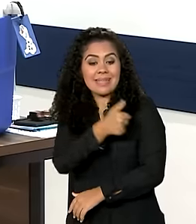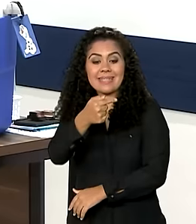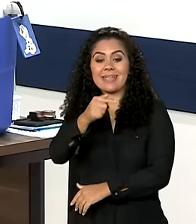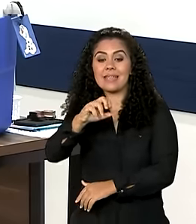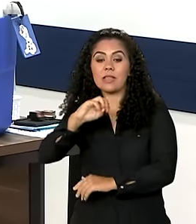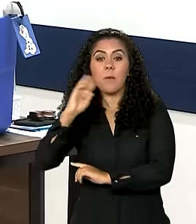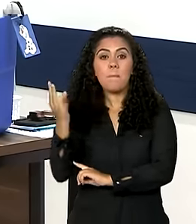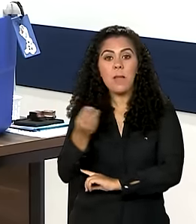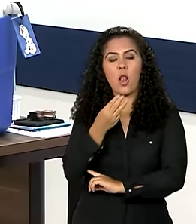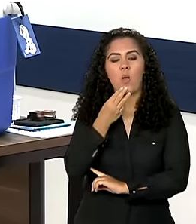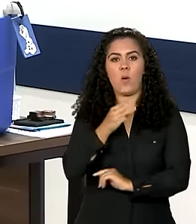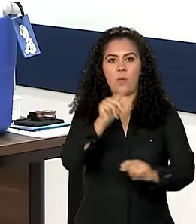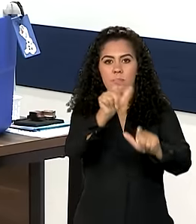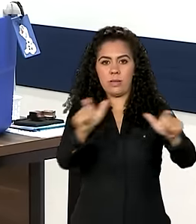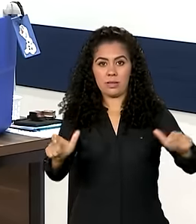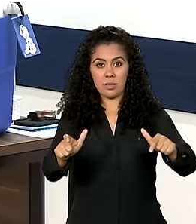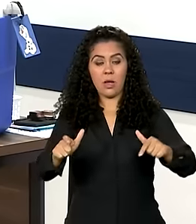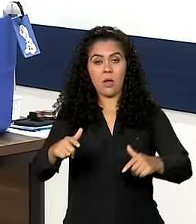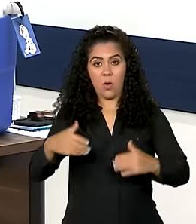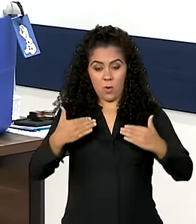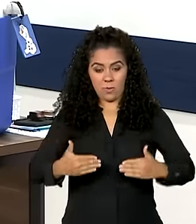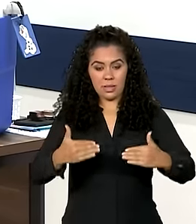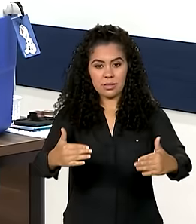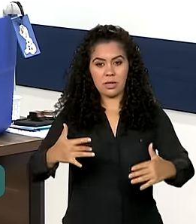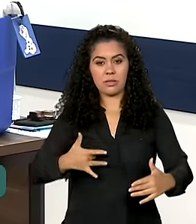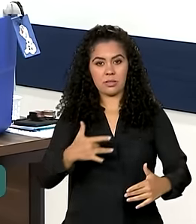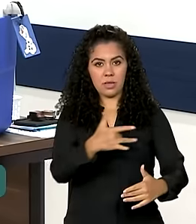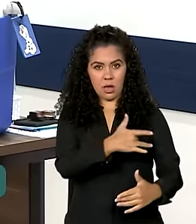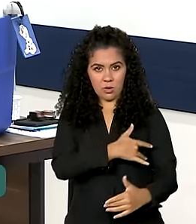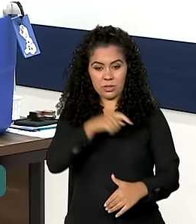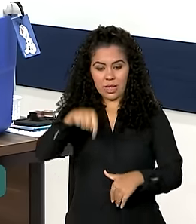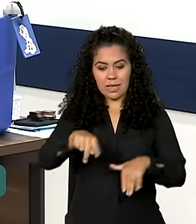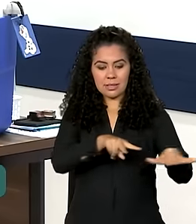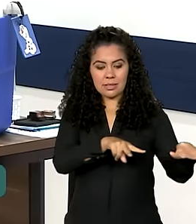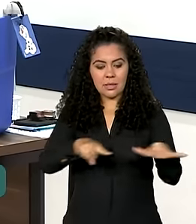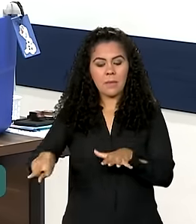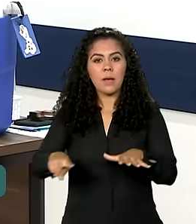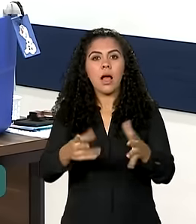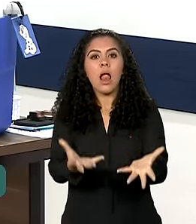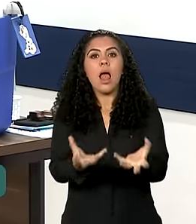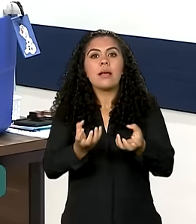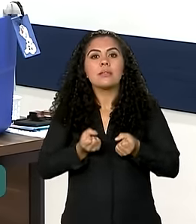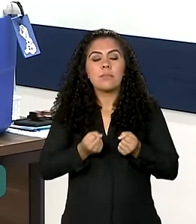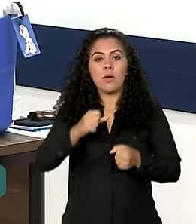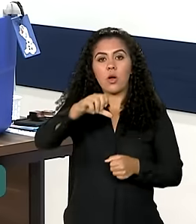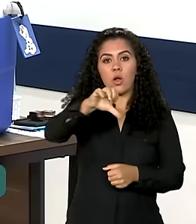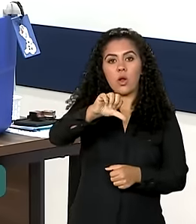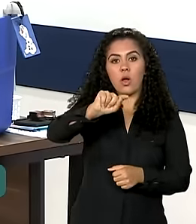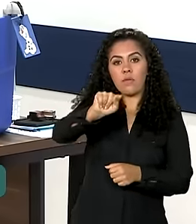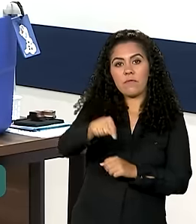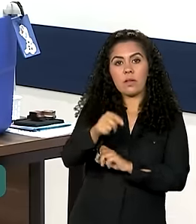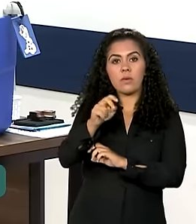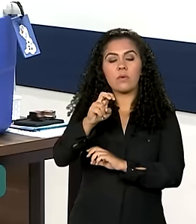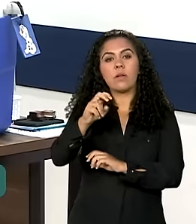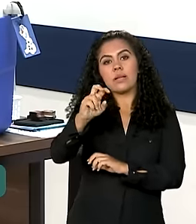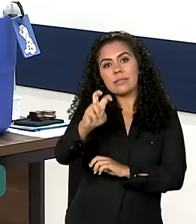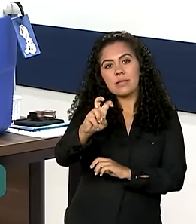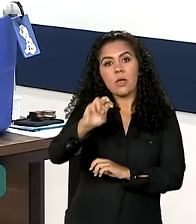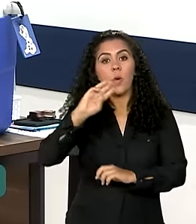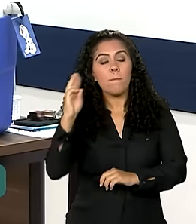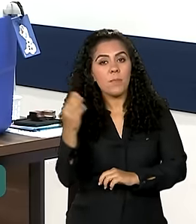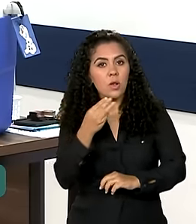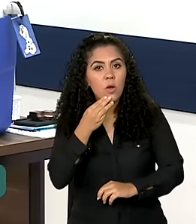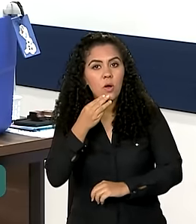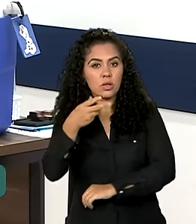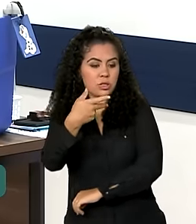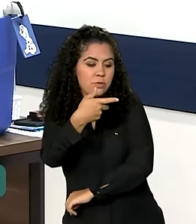pessoas. O Ministério da Saúde recebeu na primeira quinzena deste mês, 9,5 de doses contra a Covid